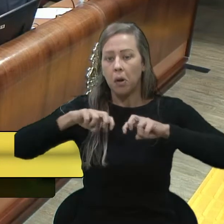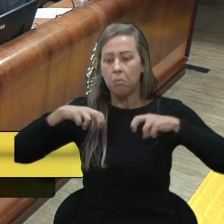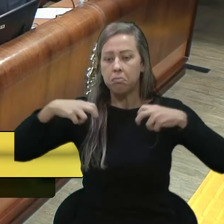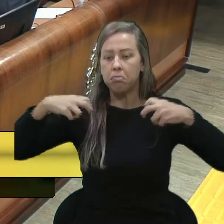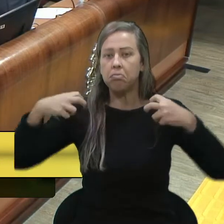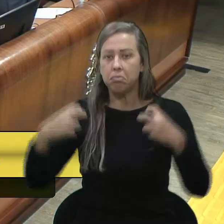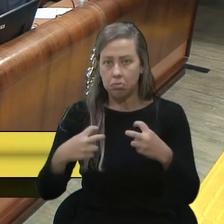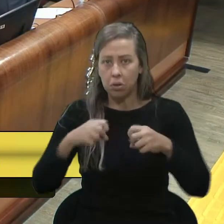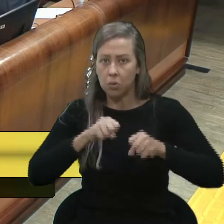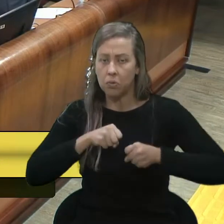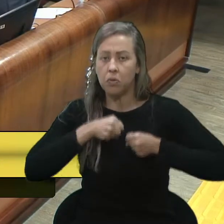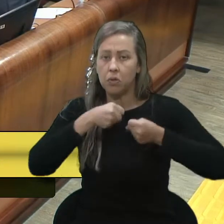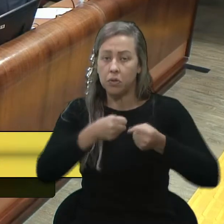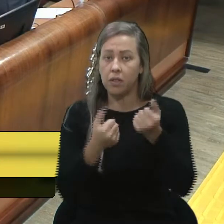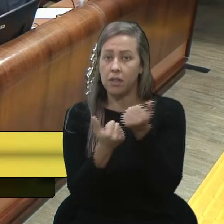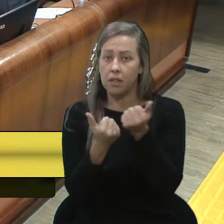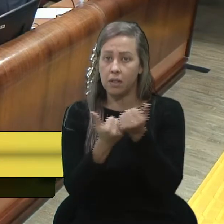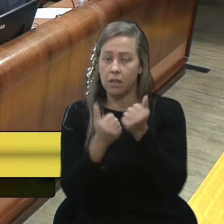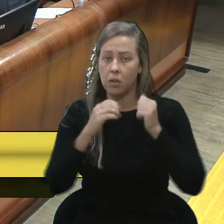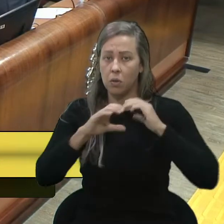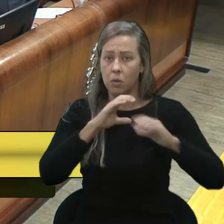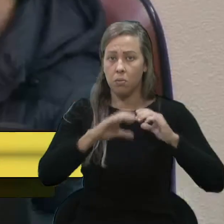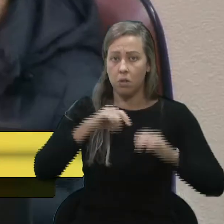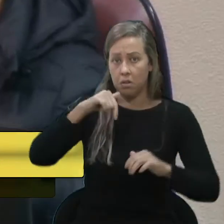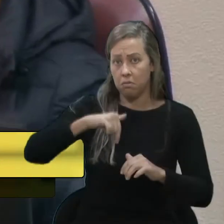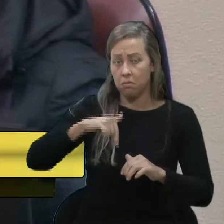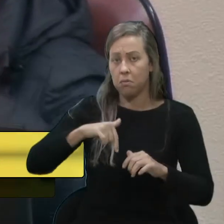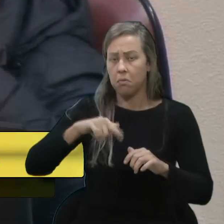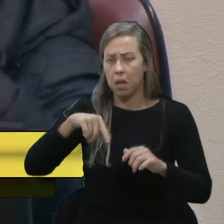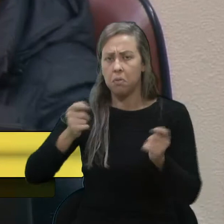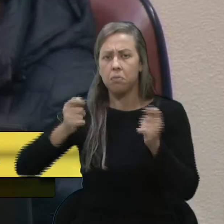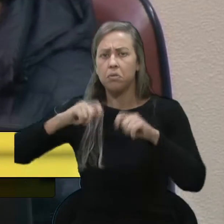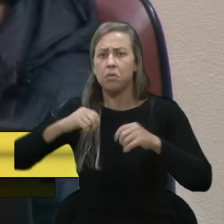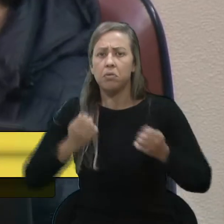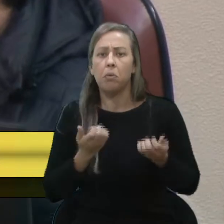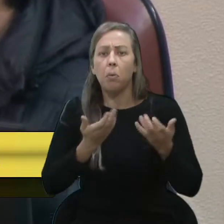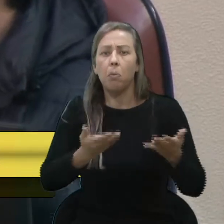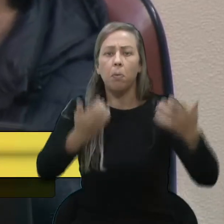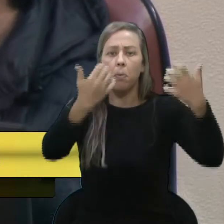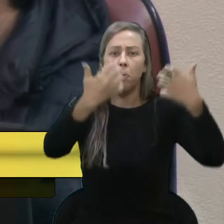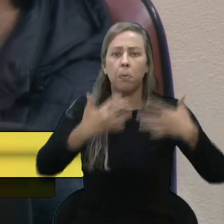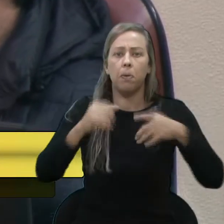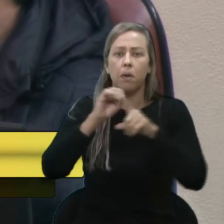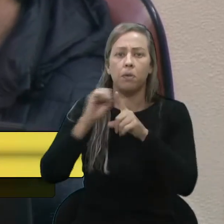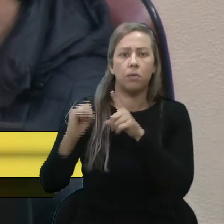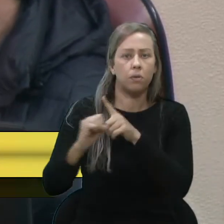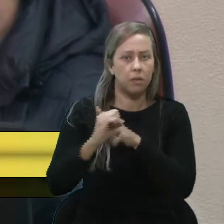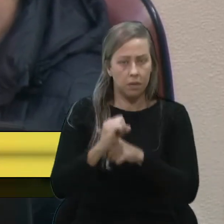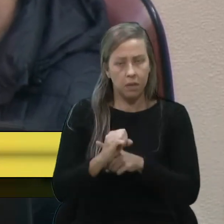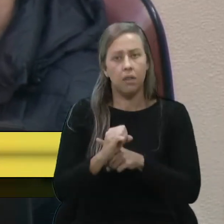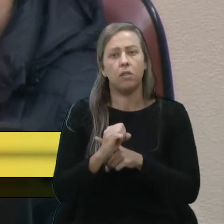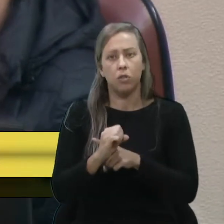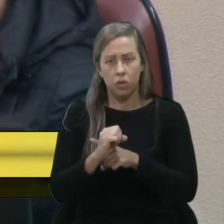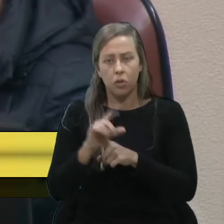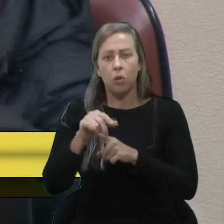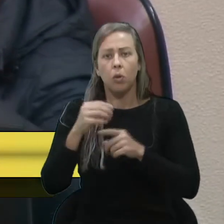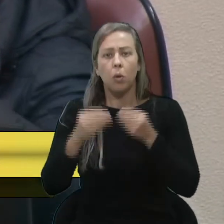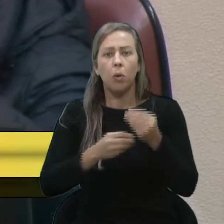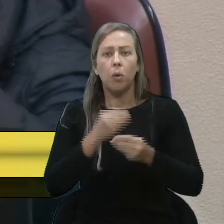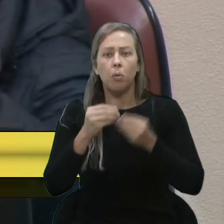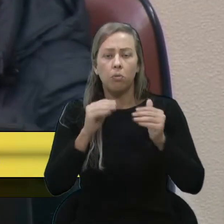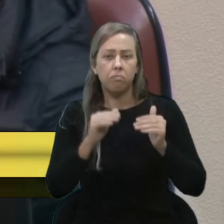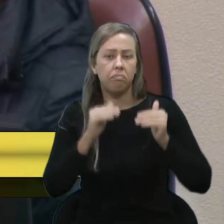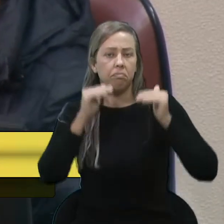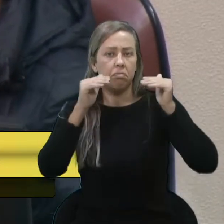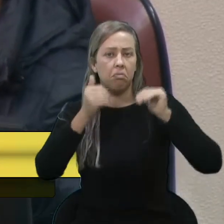da assessoria de comunicação da Casa, e o quanto isso pode ser entregue para a sociedade, com o altíssimo nível que